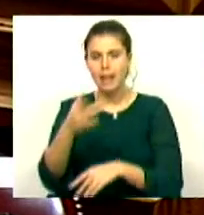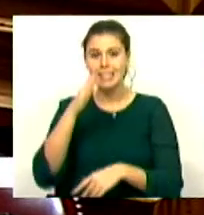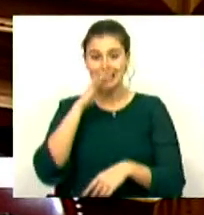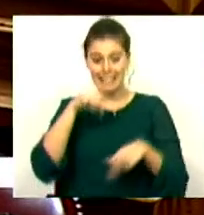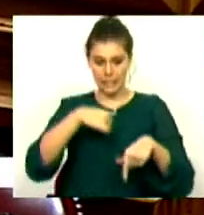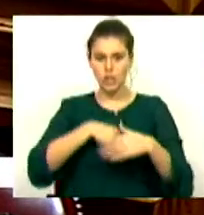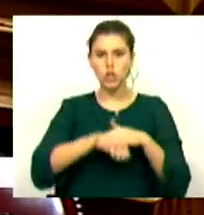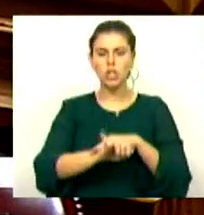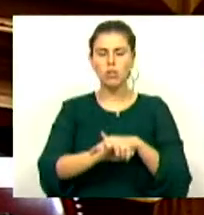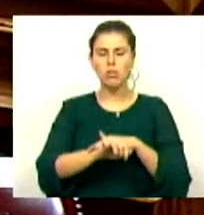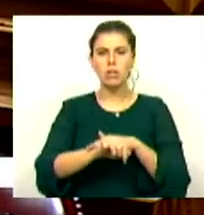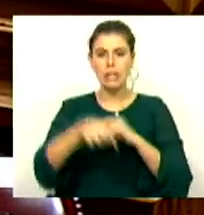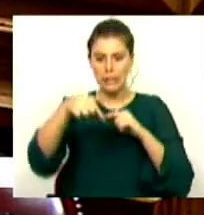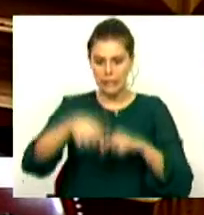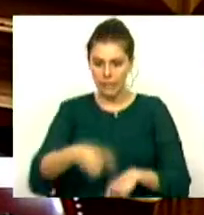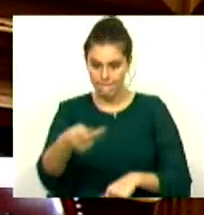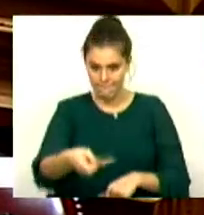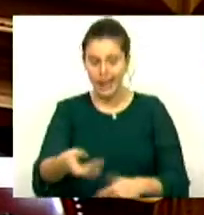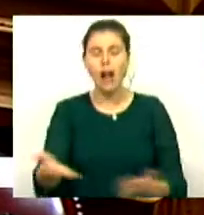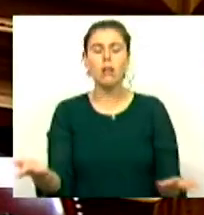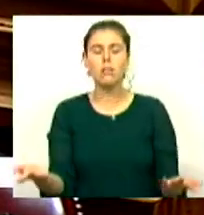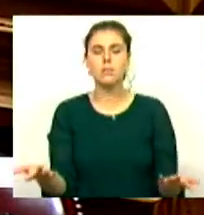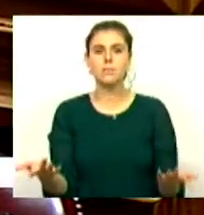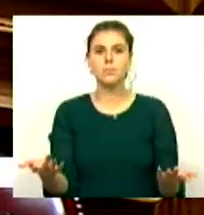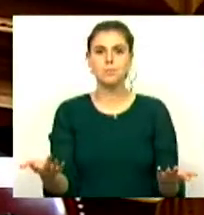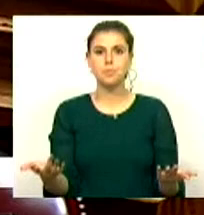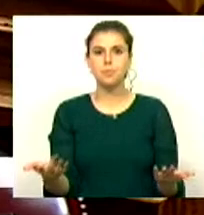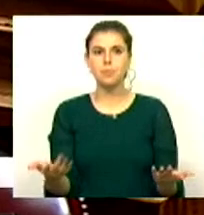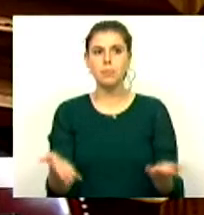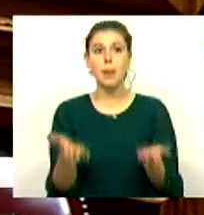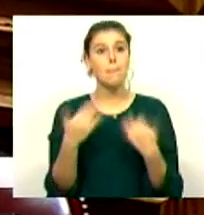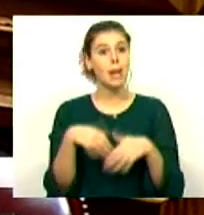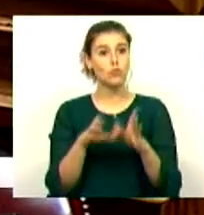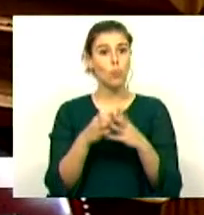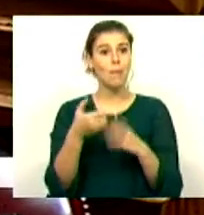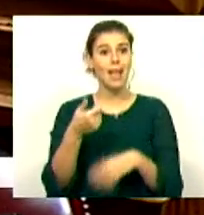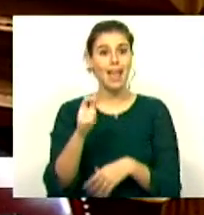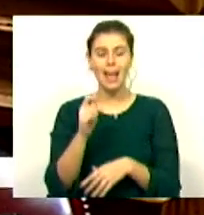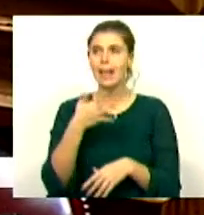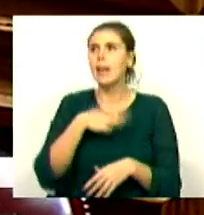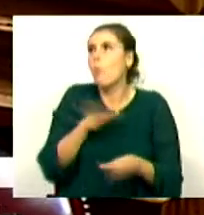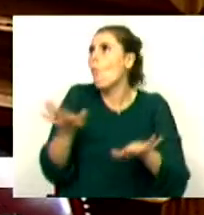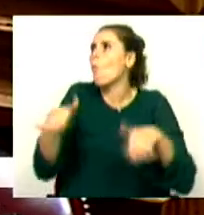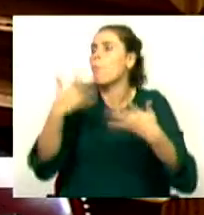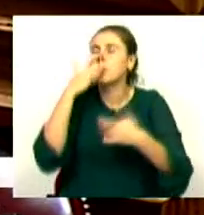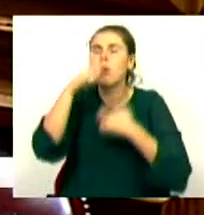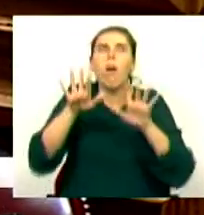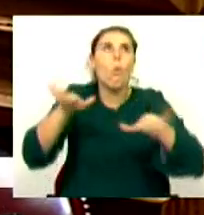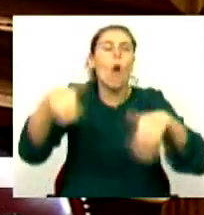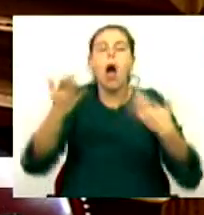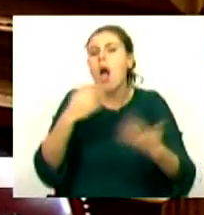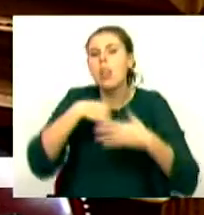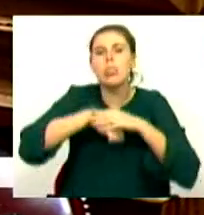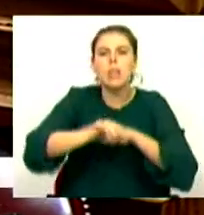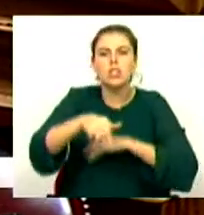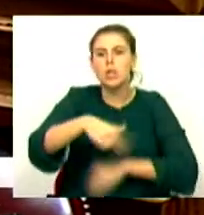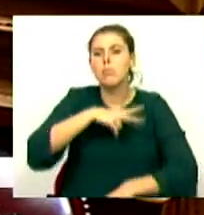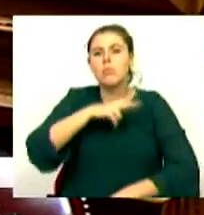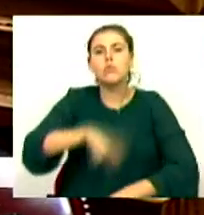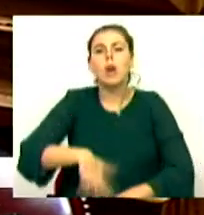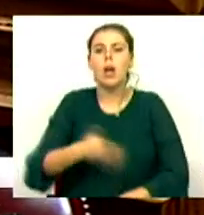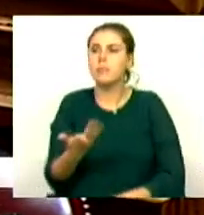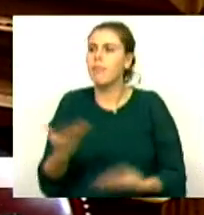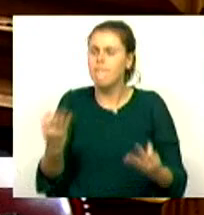nasceram e se aqui permaneceram. Mas o Bloco quer que qualquer pessoa que nasça em Portugal